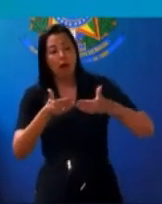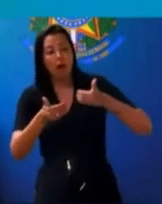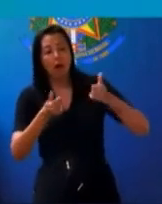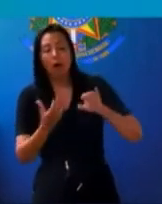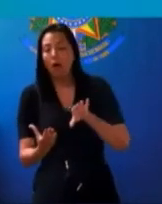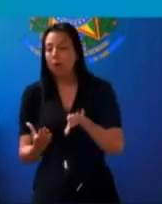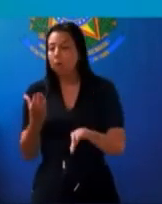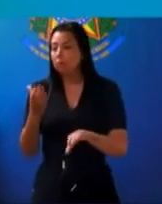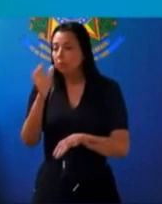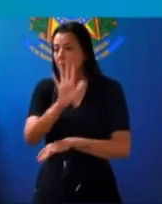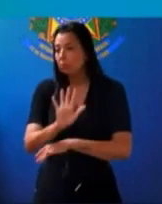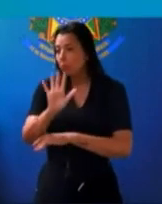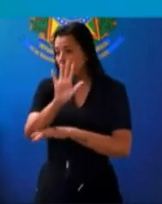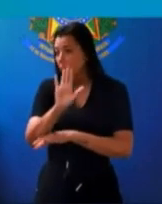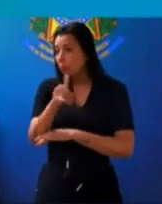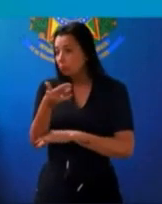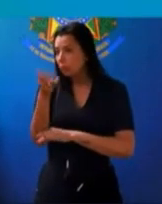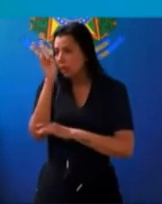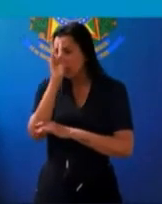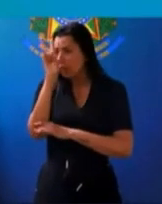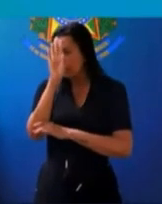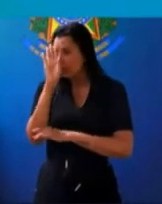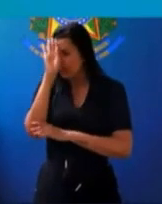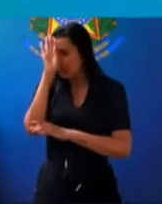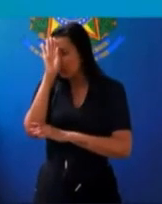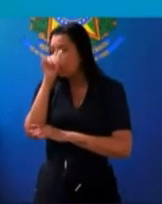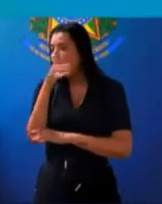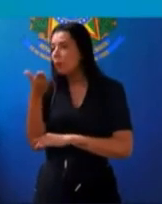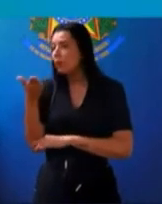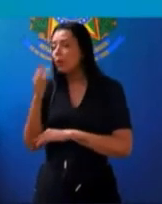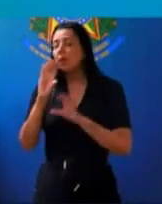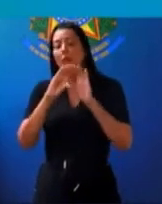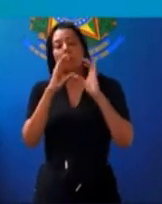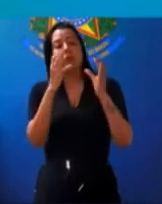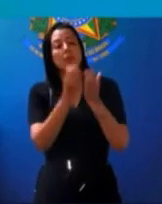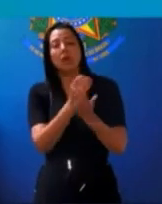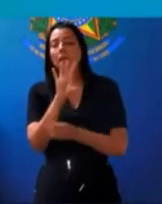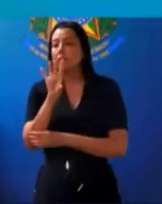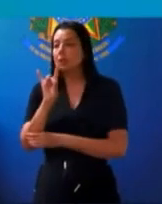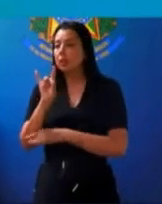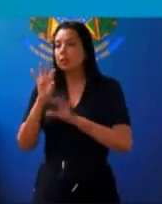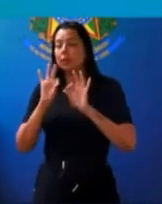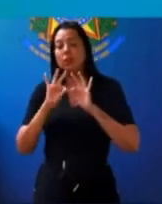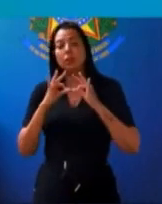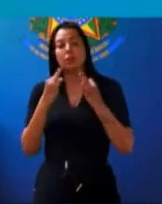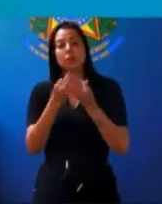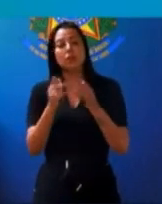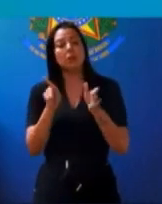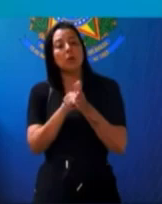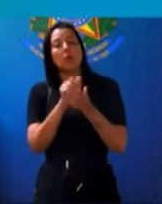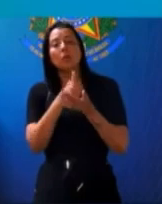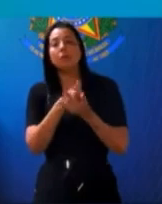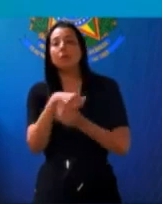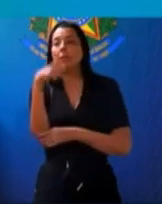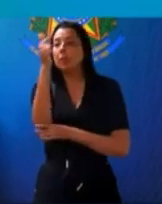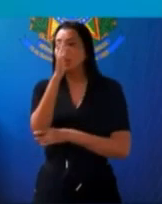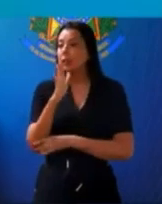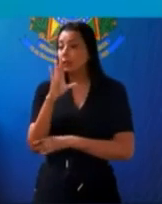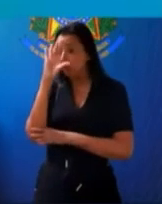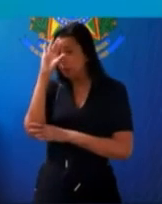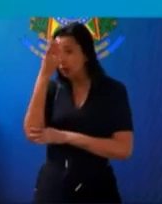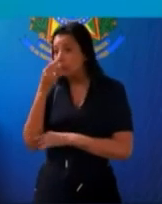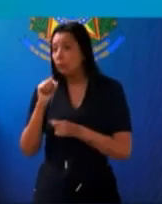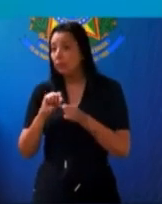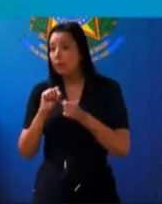Congresso Nacional. Lembro, contudo, que o engajamento da comunidade científica e da sociedade brasileira é decisivo para